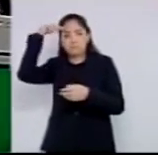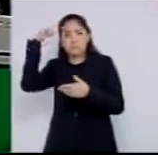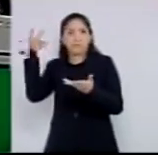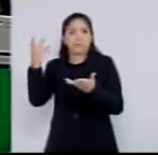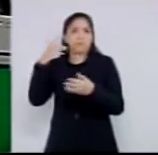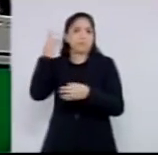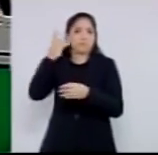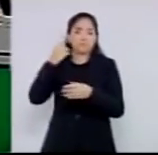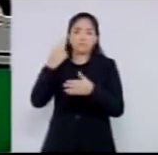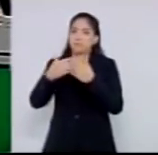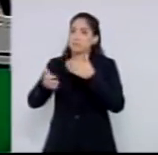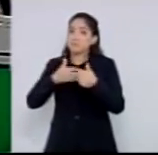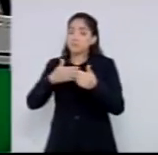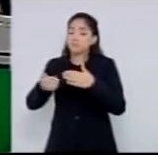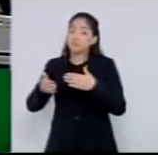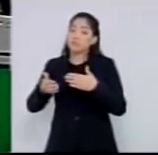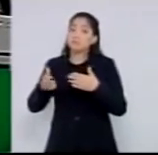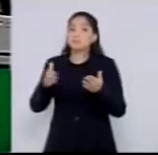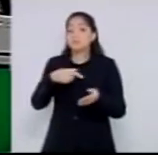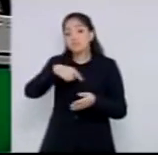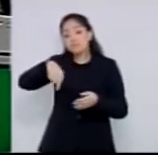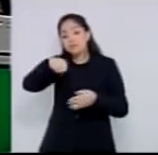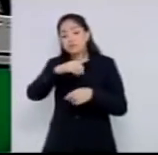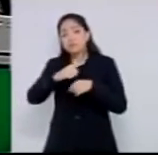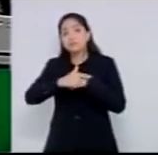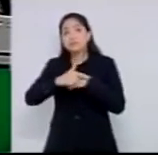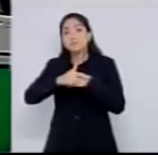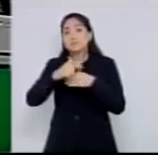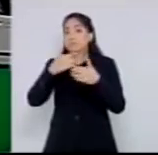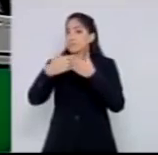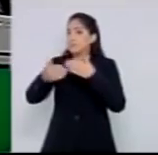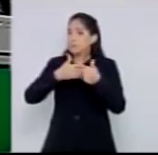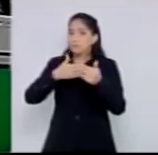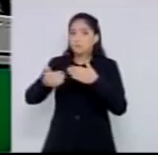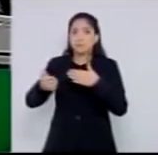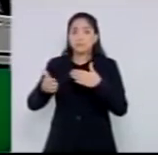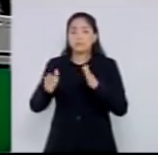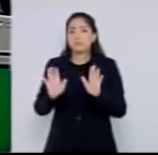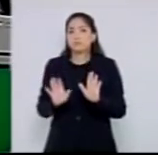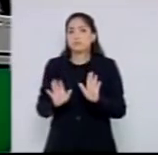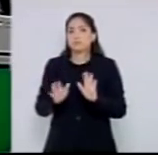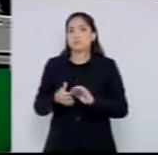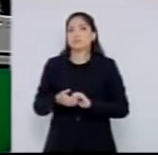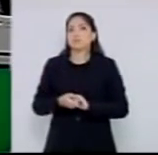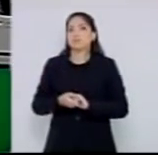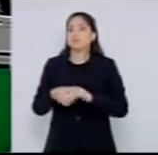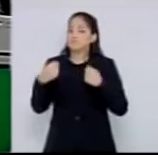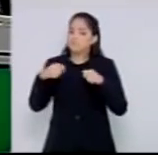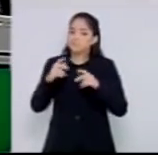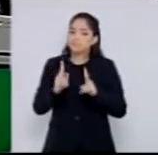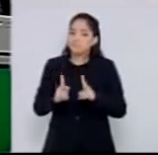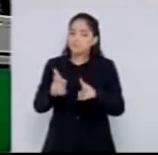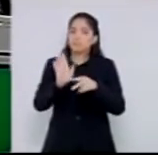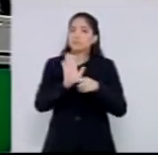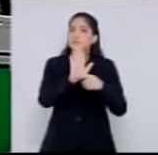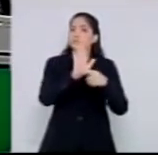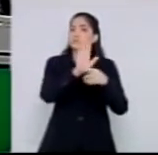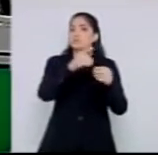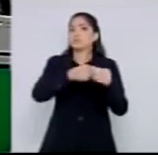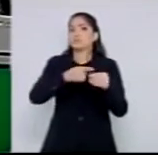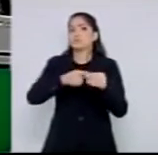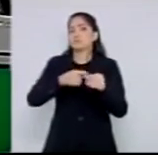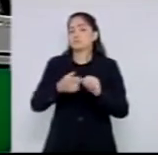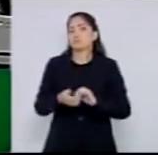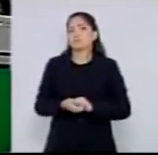de quem quer que seja, e acho que o nosso papel, evidentemente, é independente do que acontecer, somar forças, e continuar ajudando as cidades, obrigado pela parte, deputado.